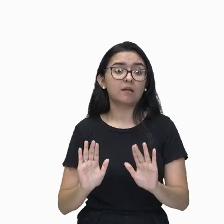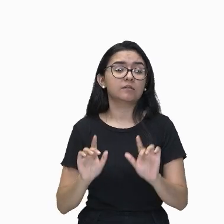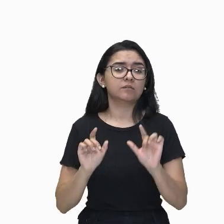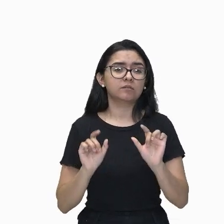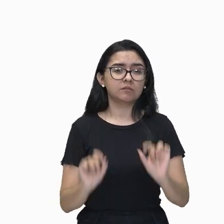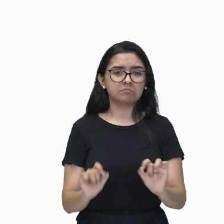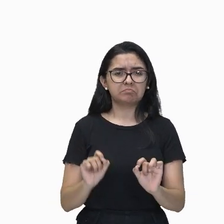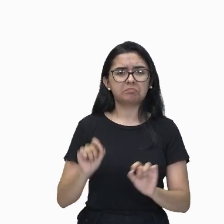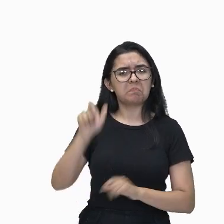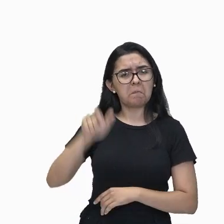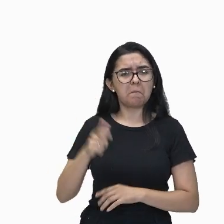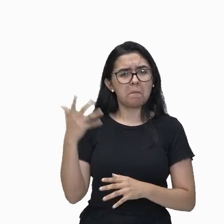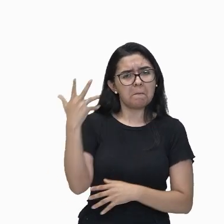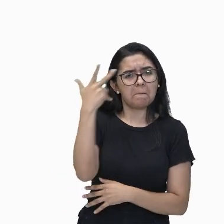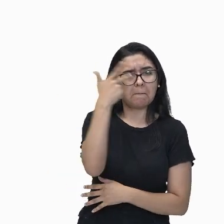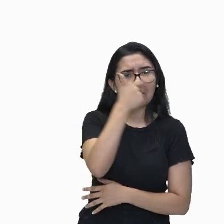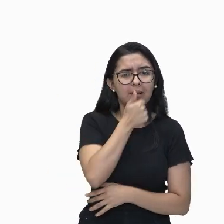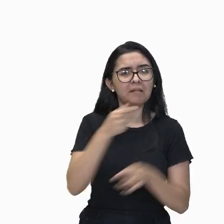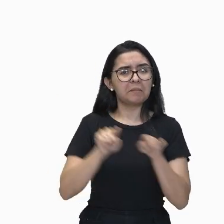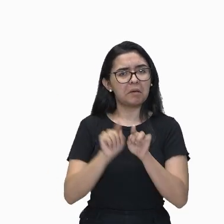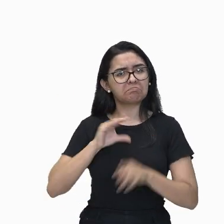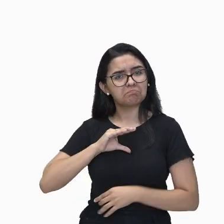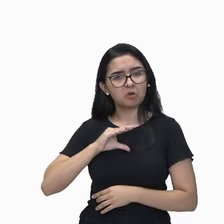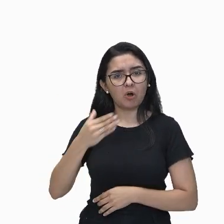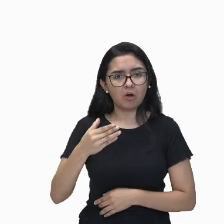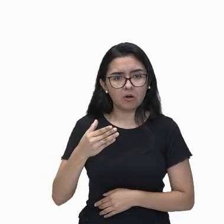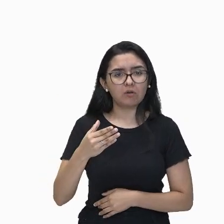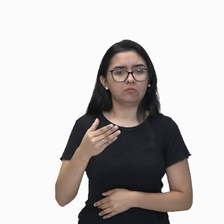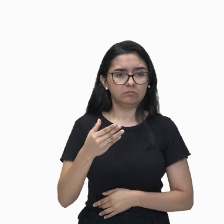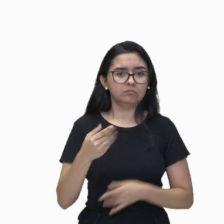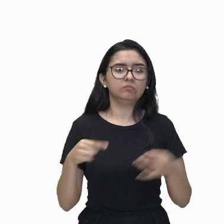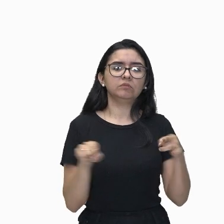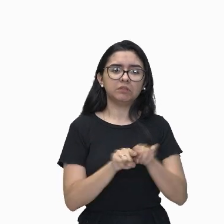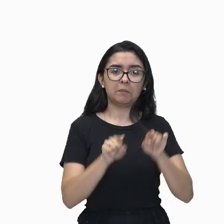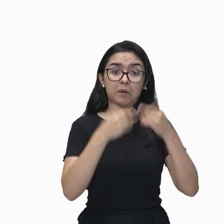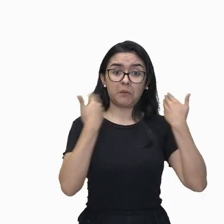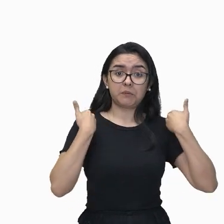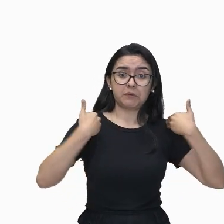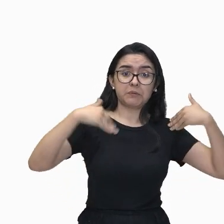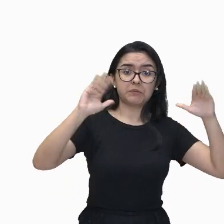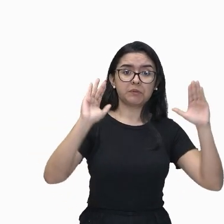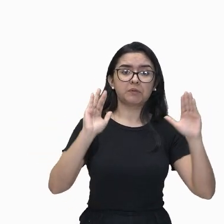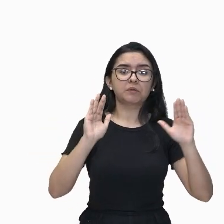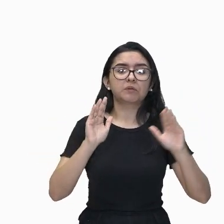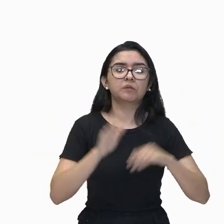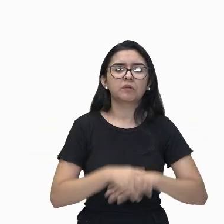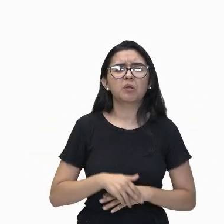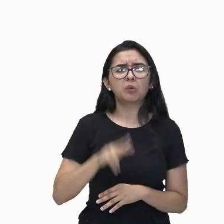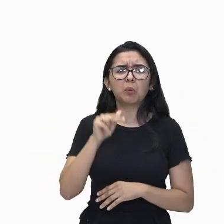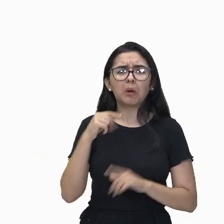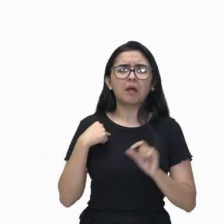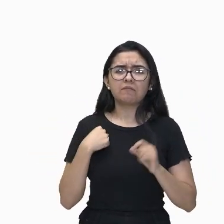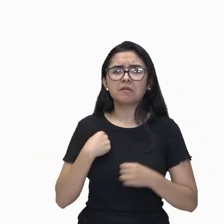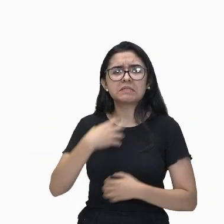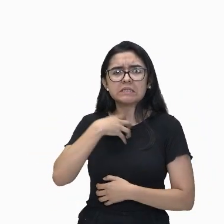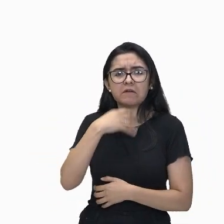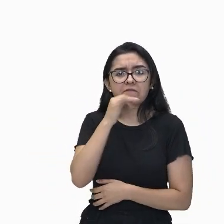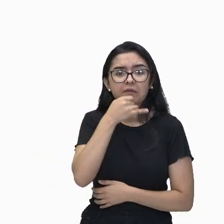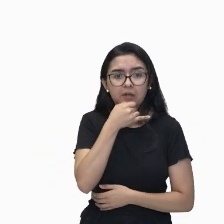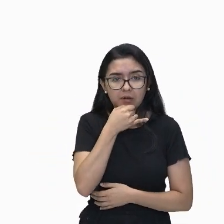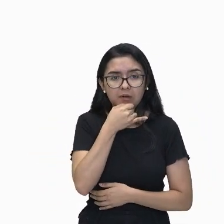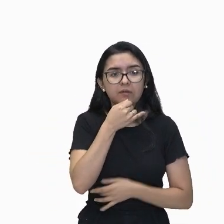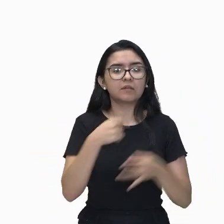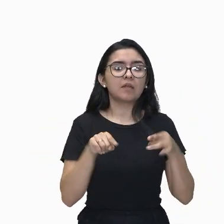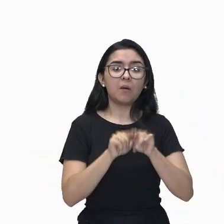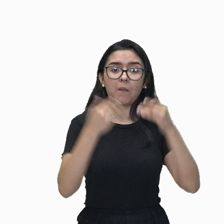tão bela e tão galharda, posto que os anjos nunca dão pesares. Sois anjo